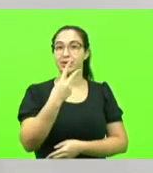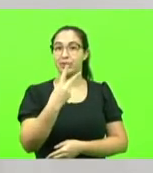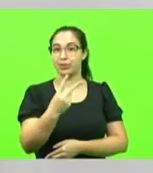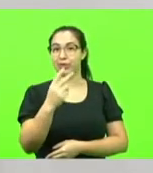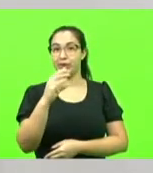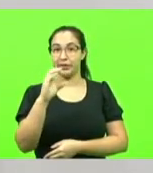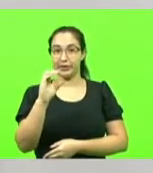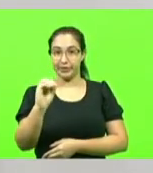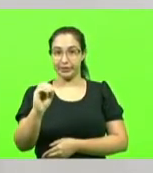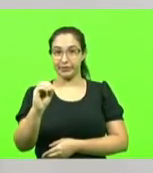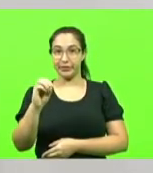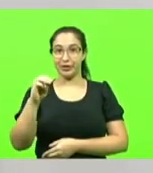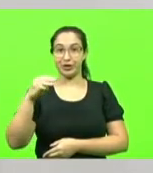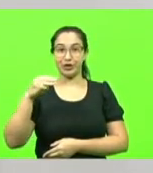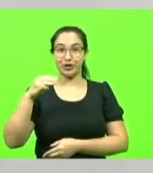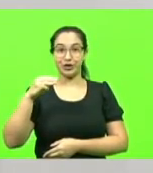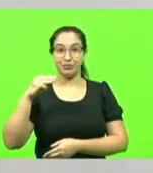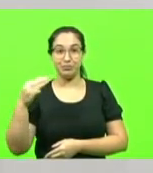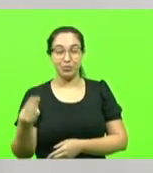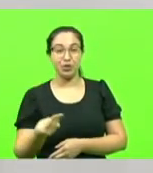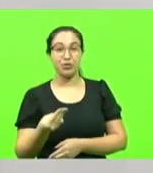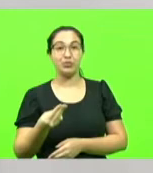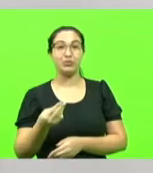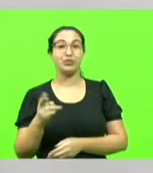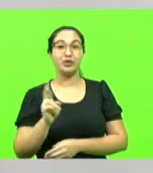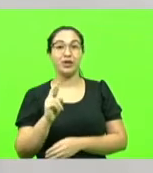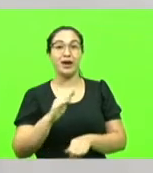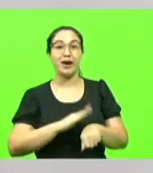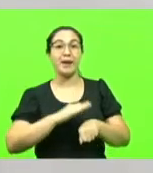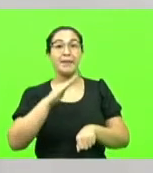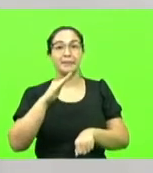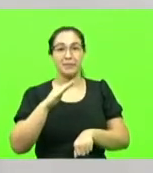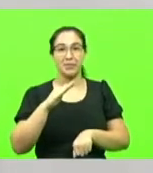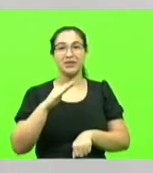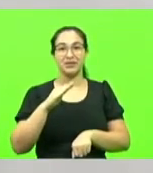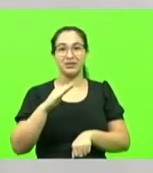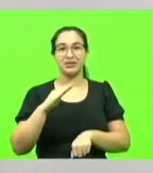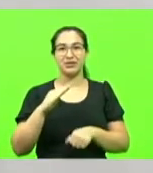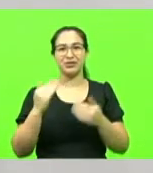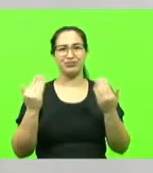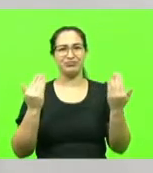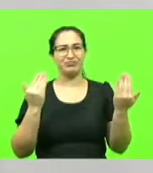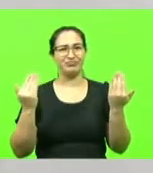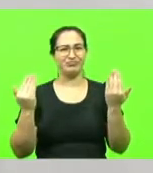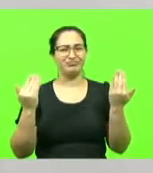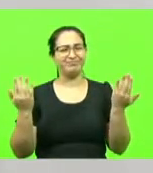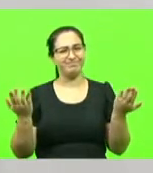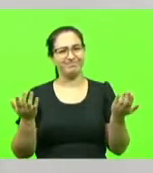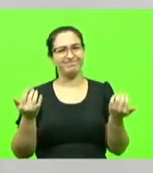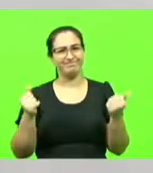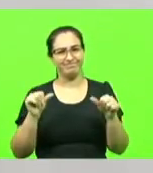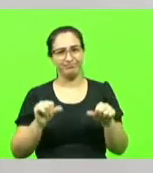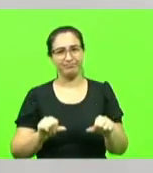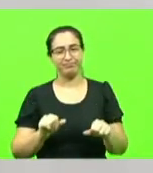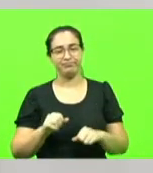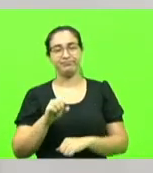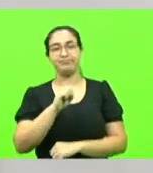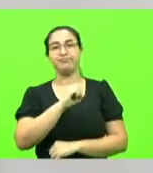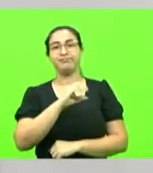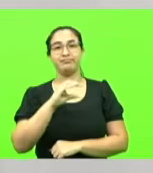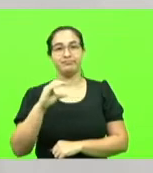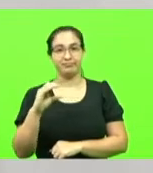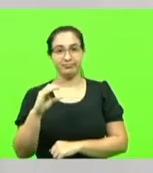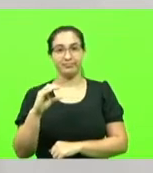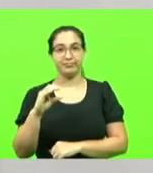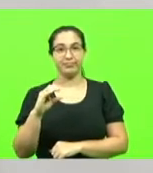de reais a mais do que o próprio governo federal irá investir em obras federais. Santa Catarina